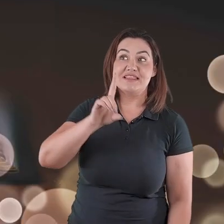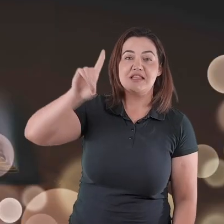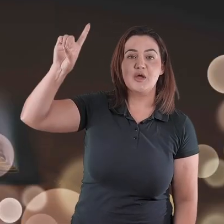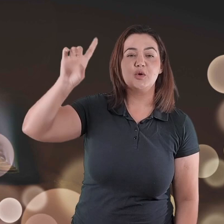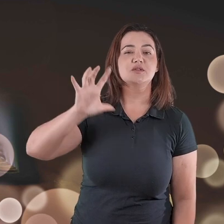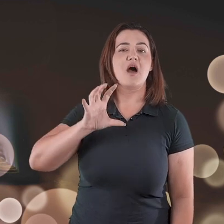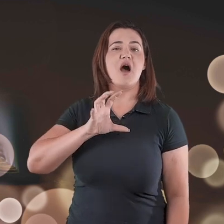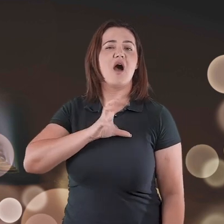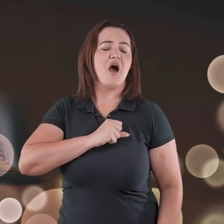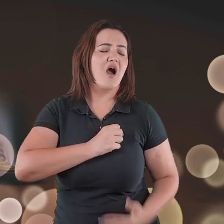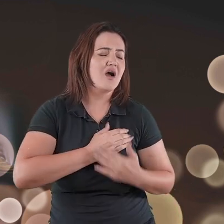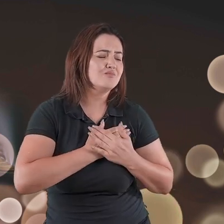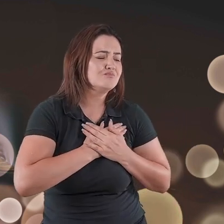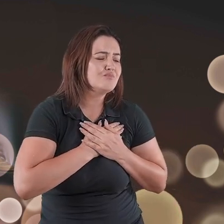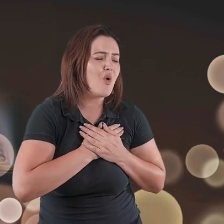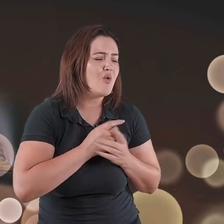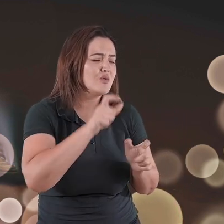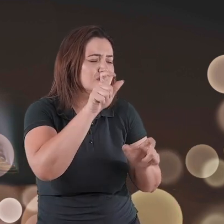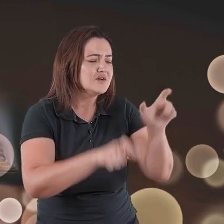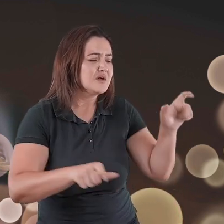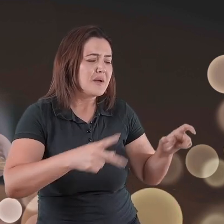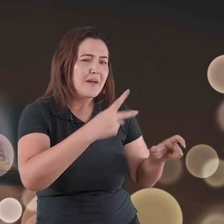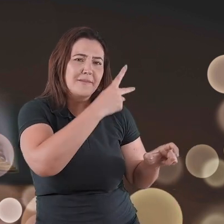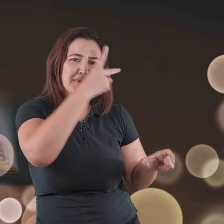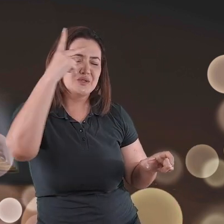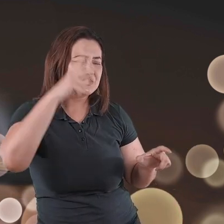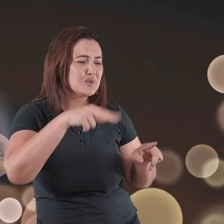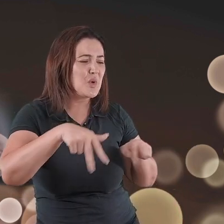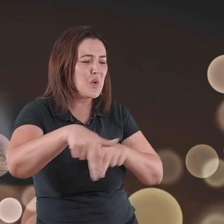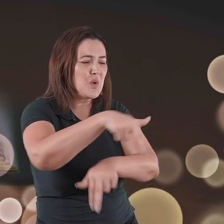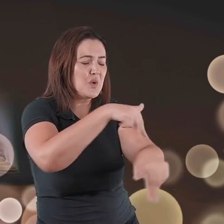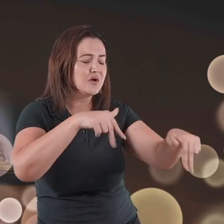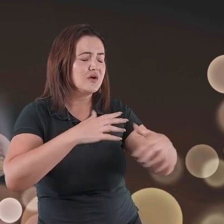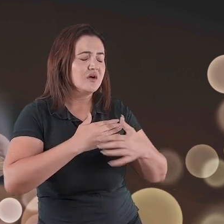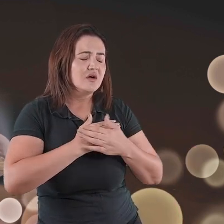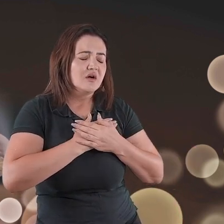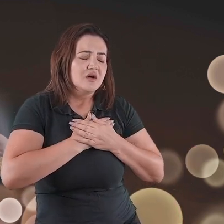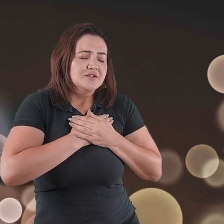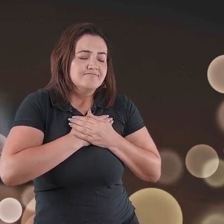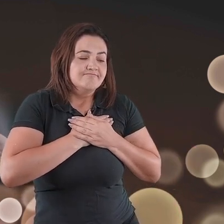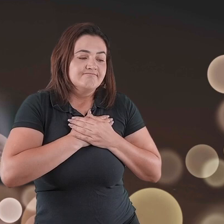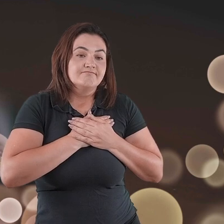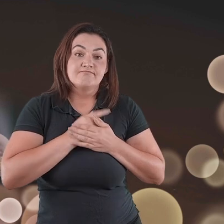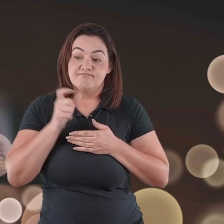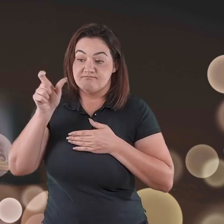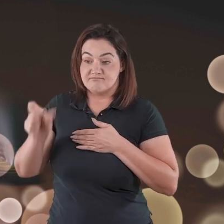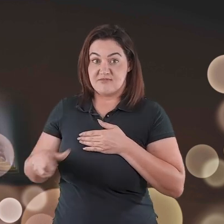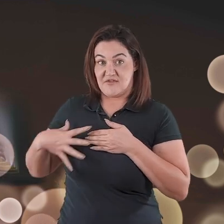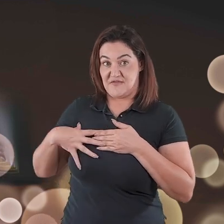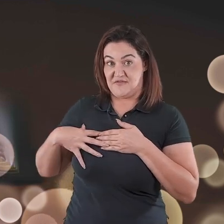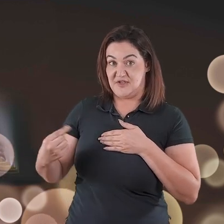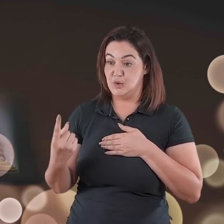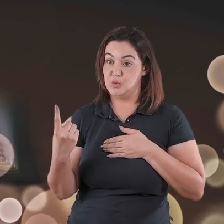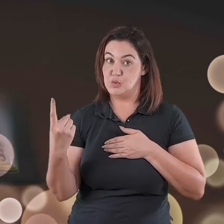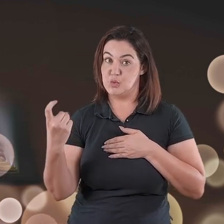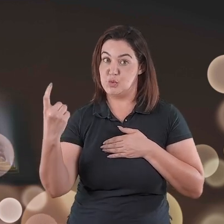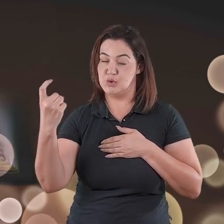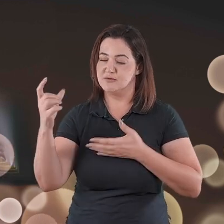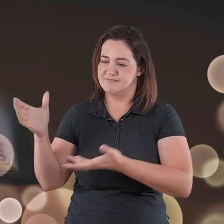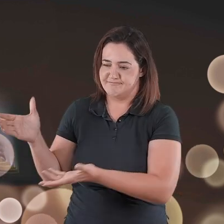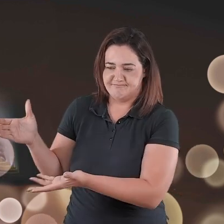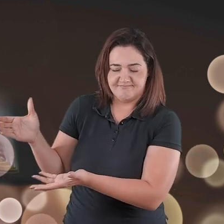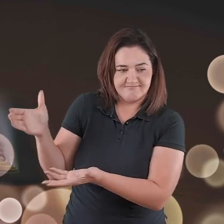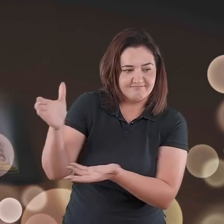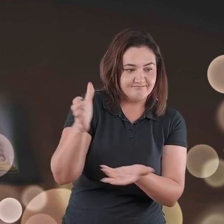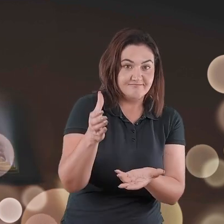mundo de tal maneira que deu seu Filho unigênito para que todo o que nele crê não